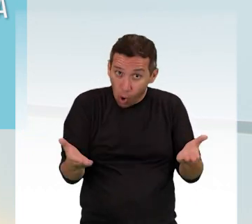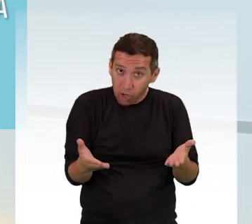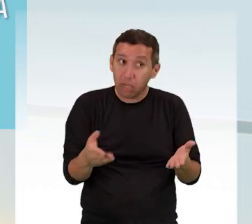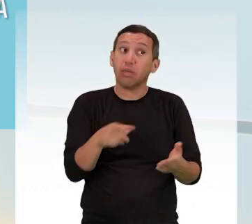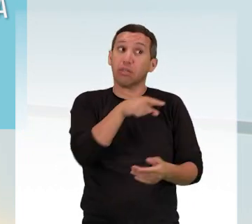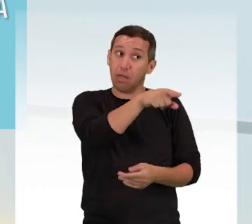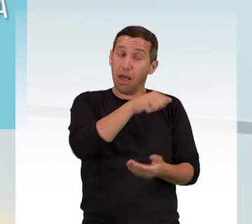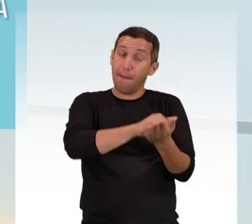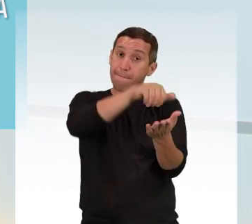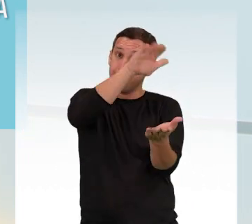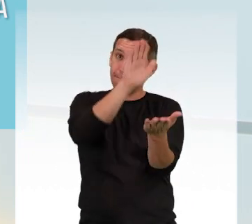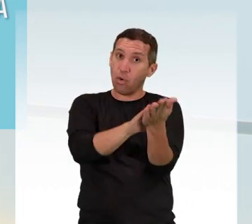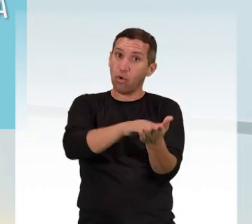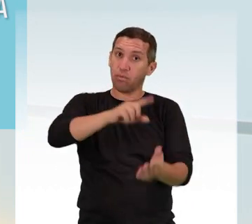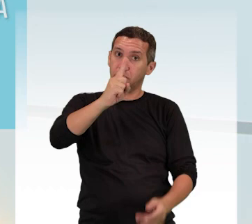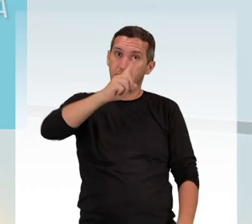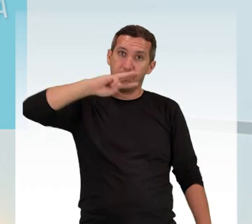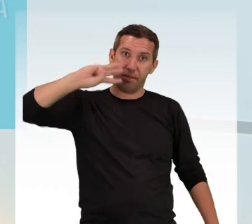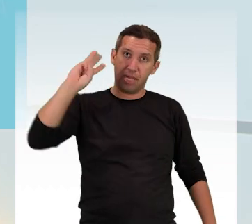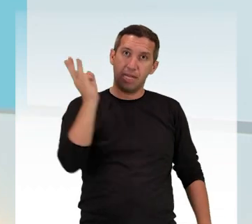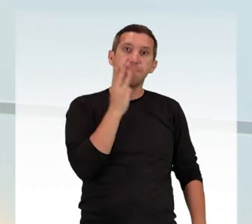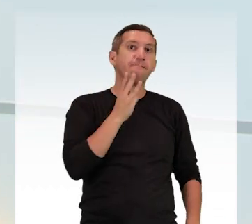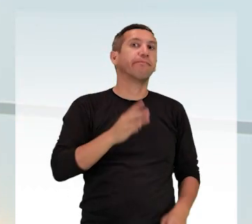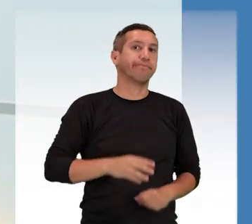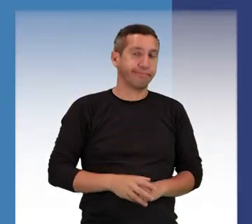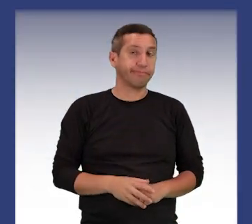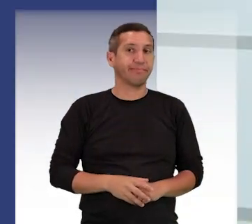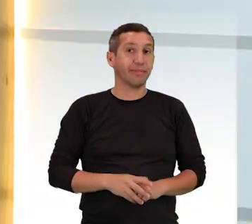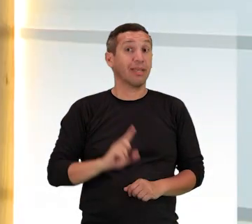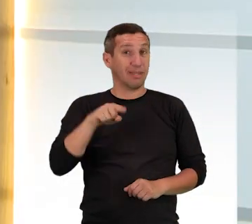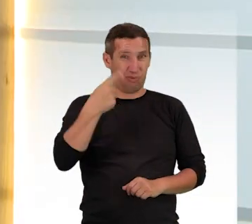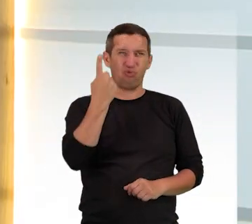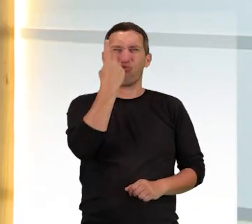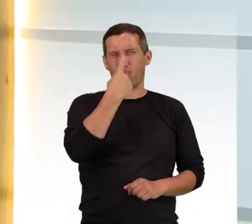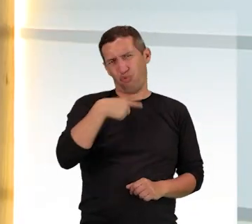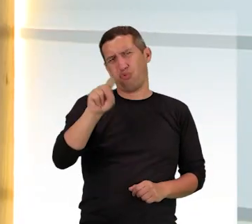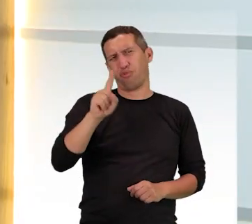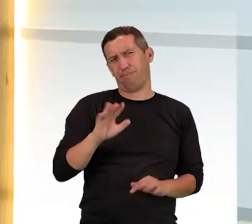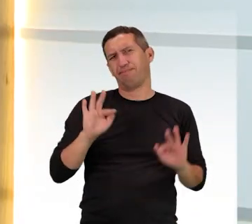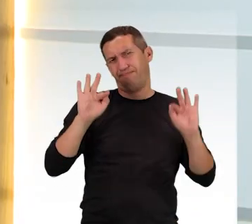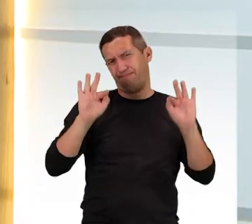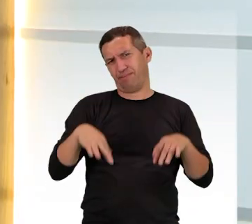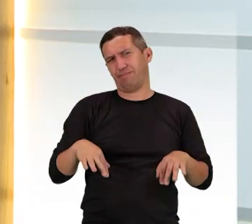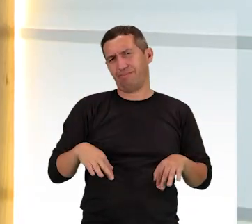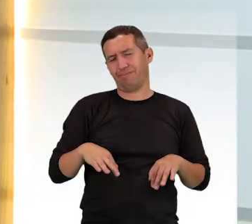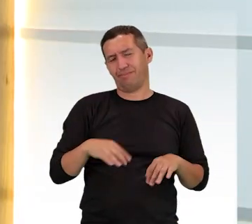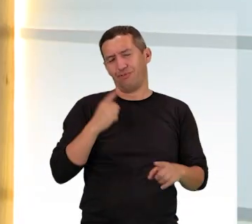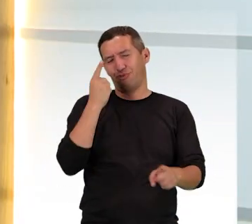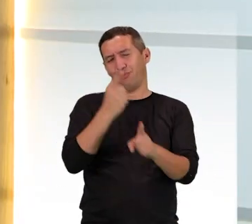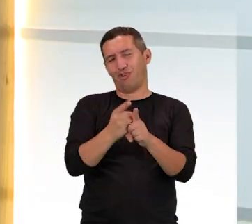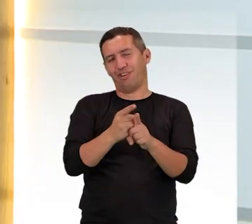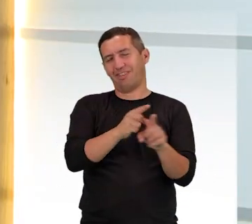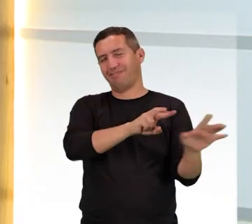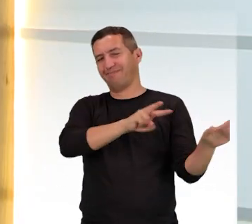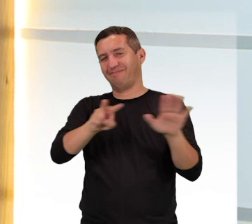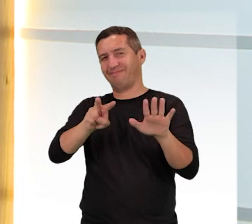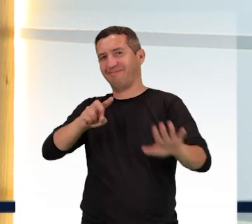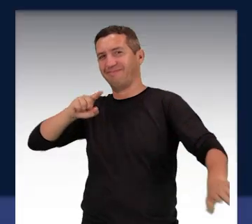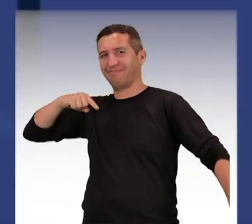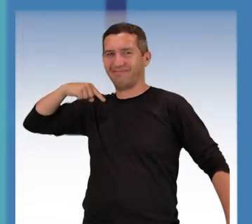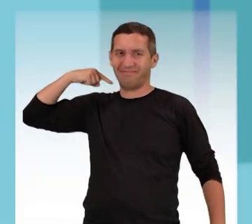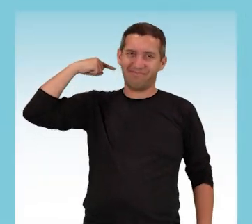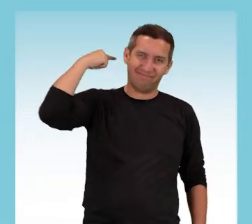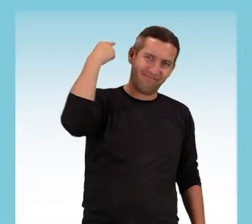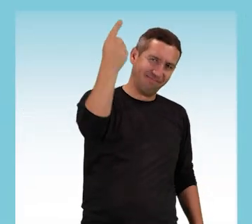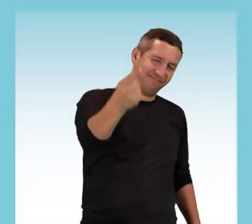sentença, a multa prevista era de um milhão de reais. E depois dessa última notícia, eu fico por aqui. A gente se encontra na próxima